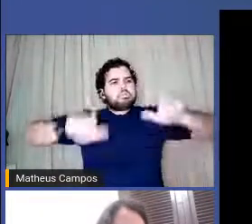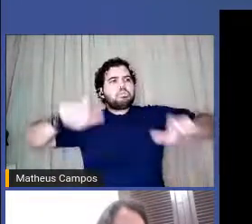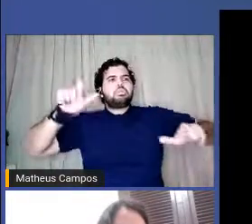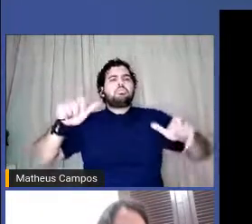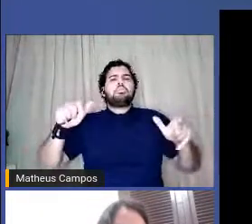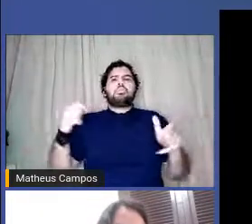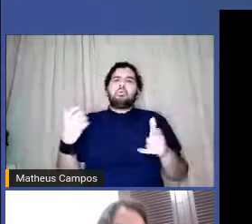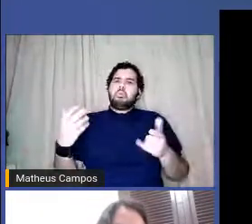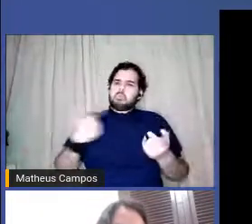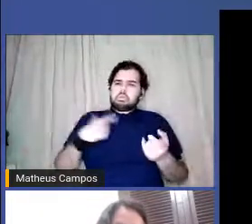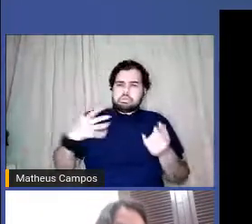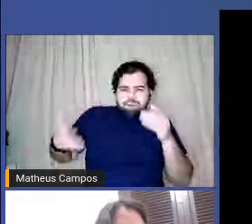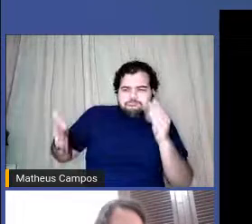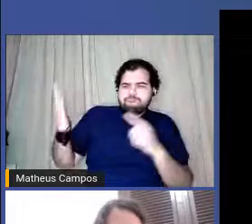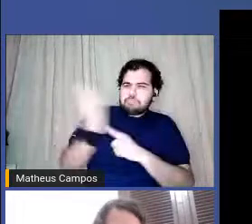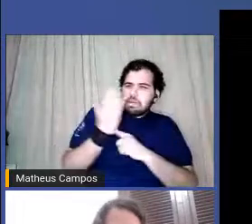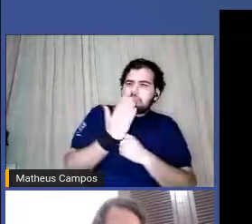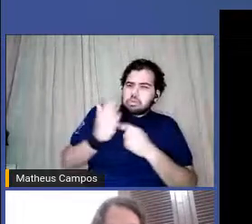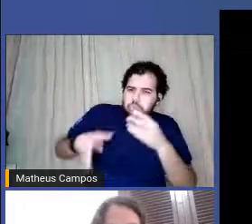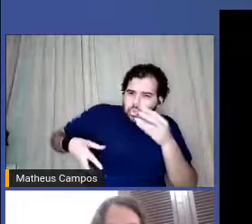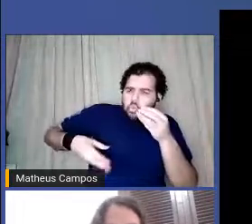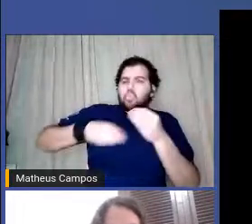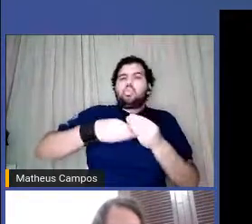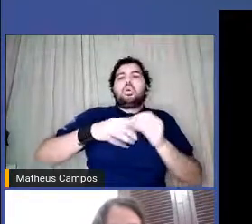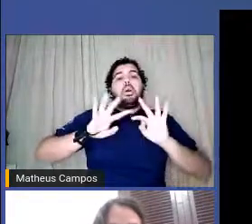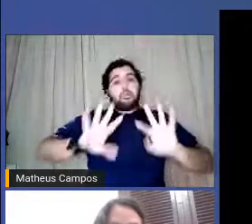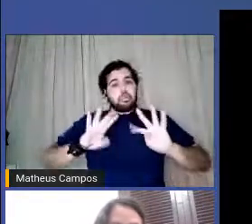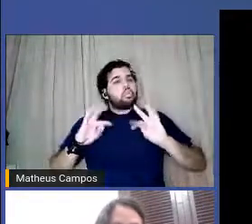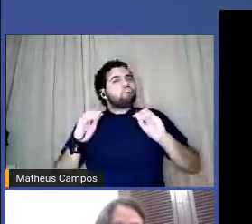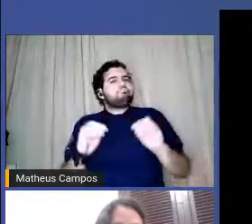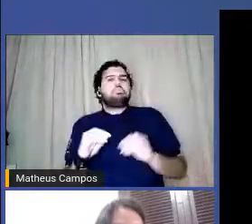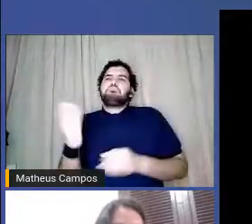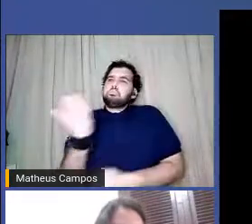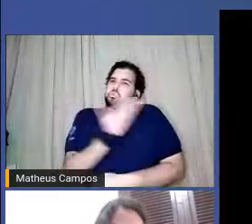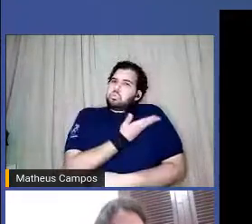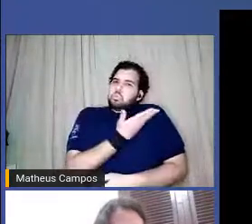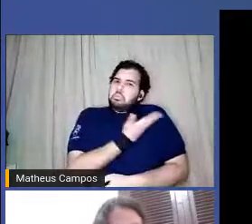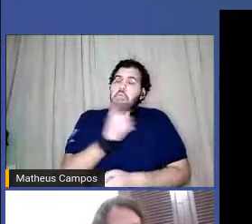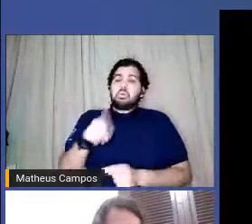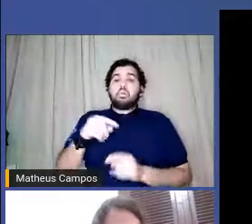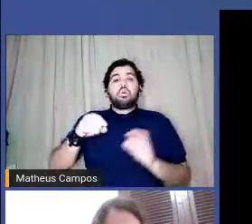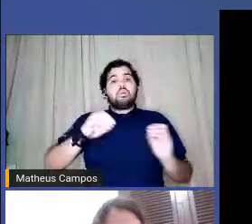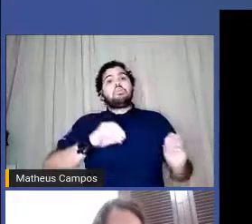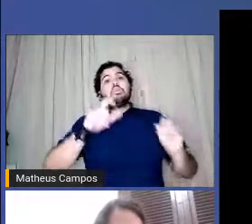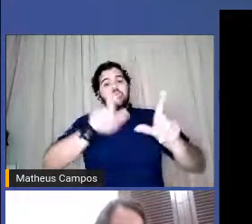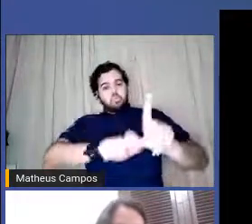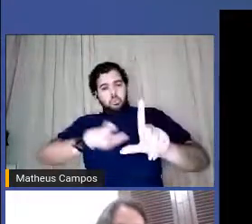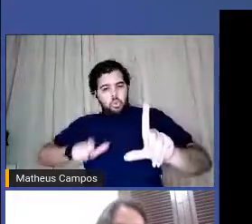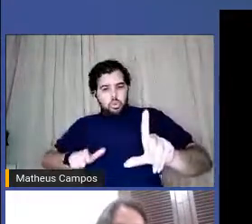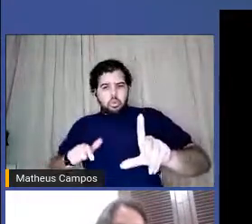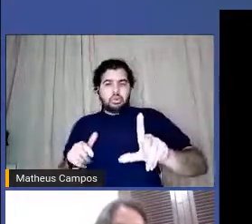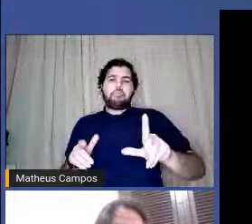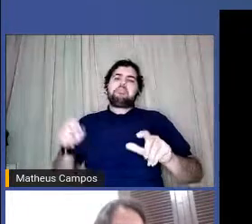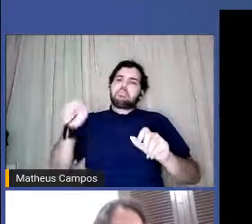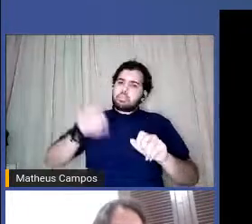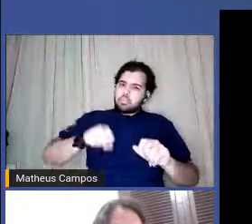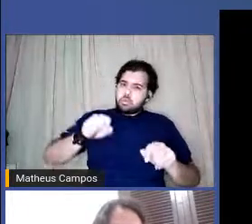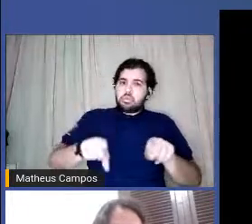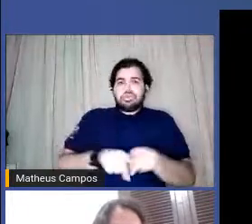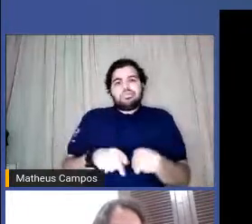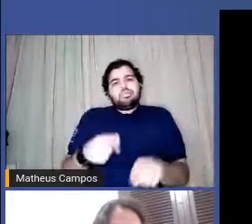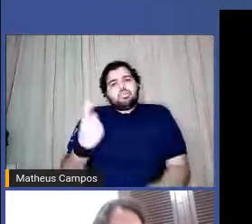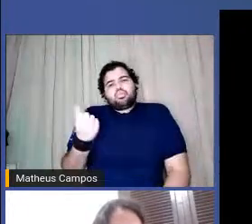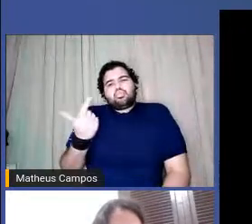gente me ajudou mas tudo realmente na amizade e eu fui para vir independente muito também por não ter dinheiro